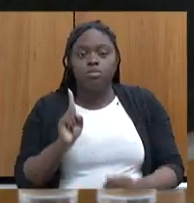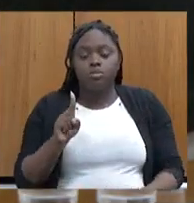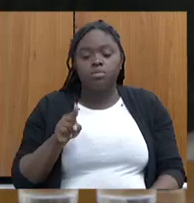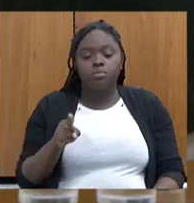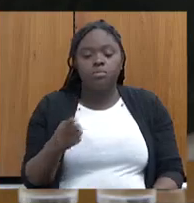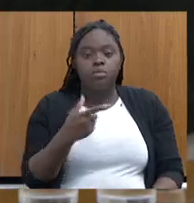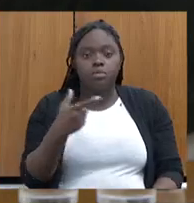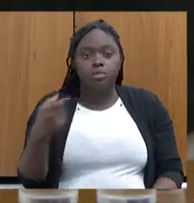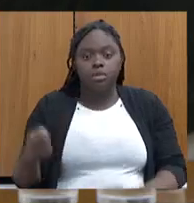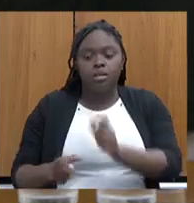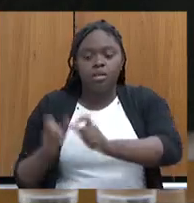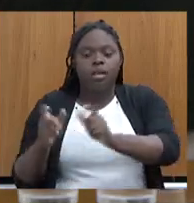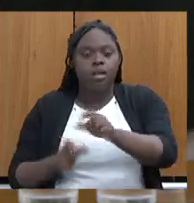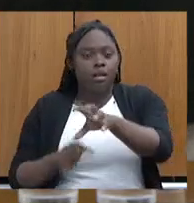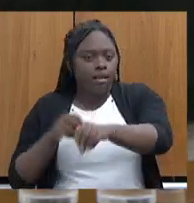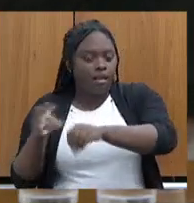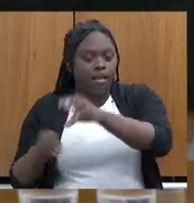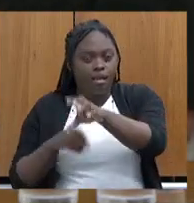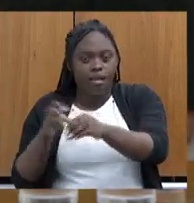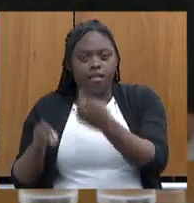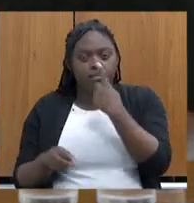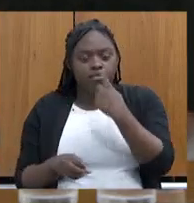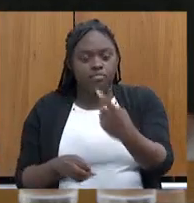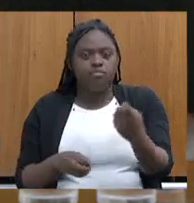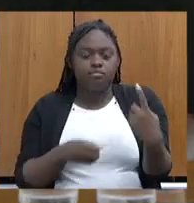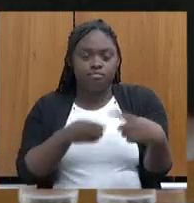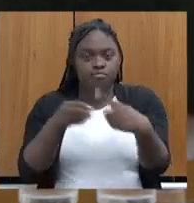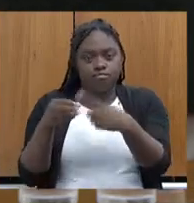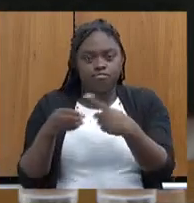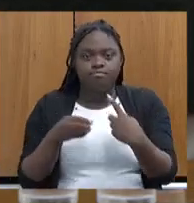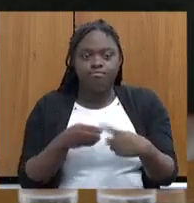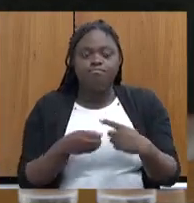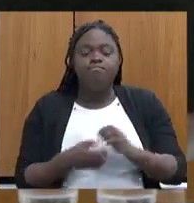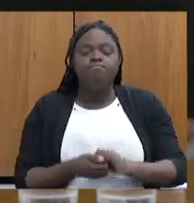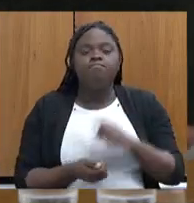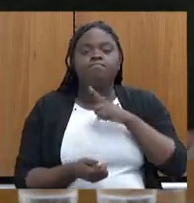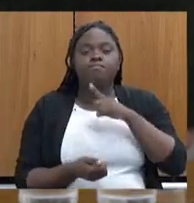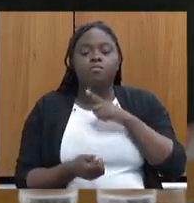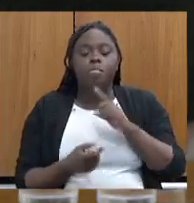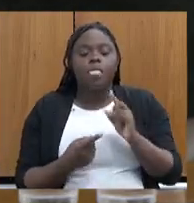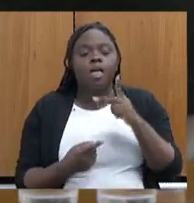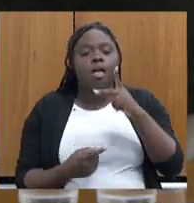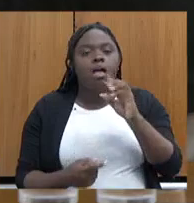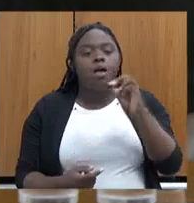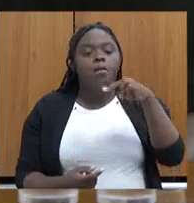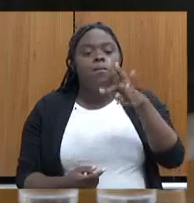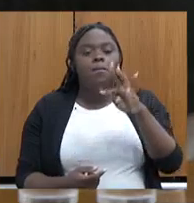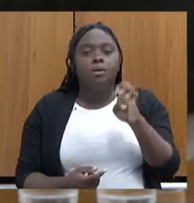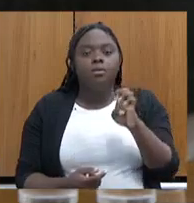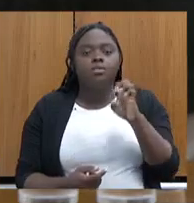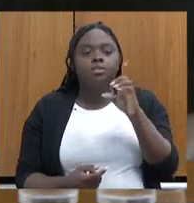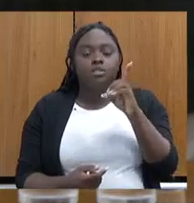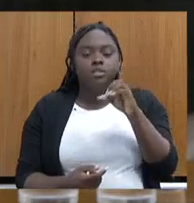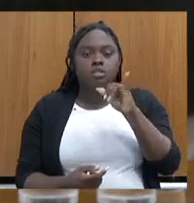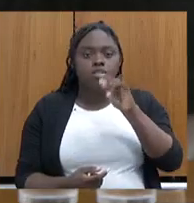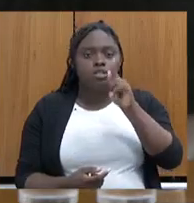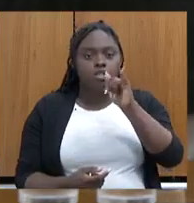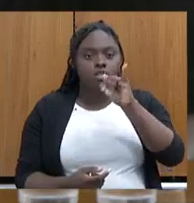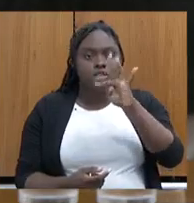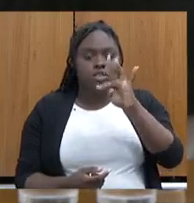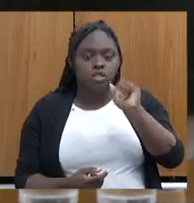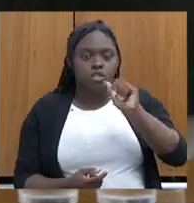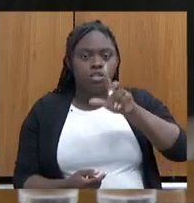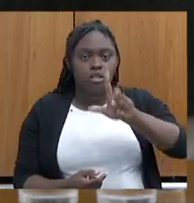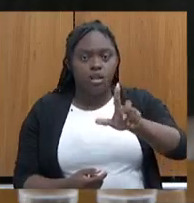municípios. A Ponte Digital... Tivemos 11 unidades implantadas até o momento. A Ponte